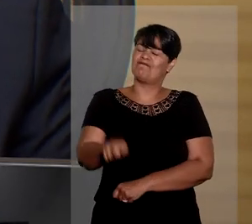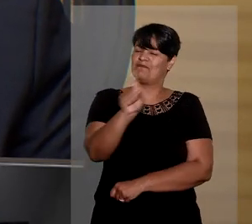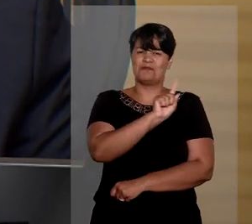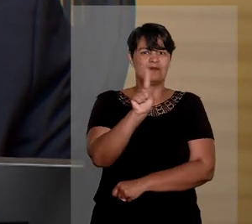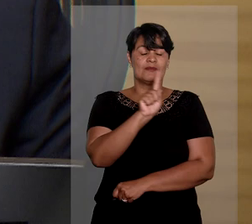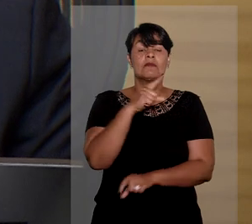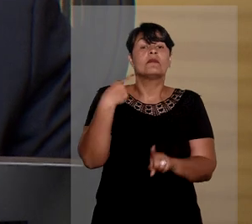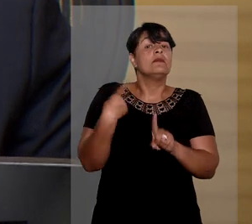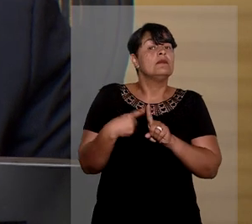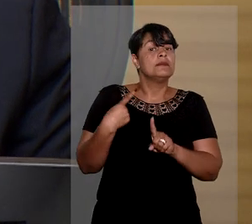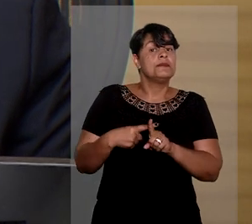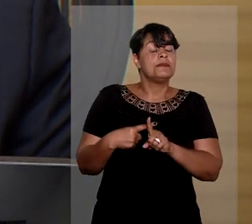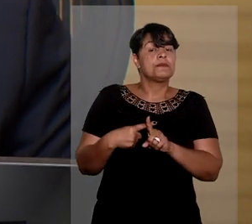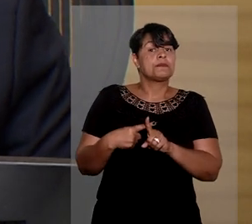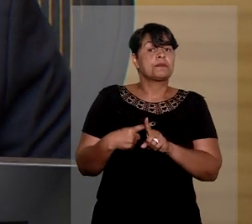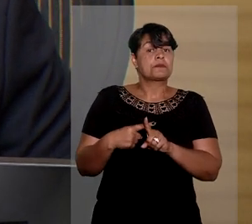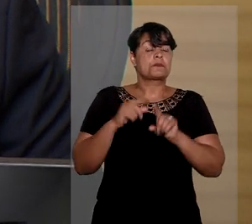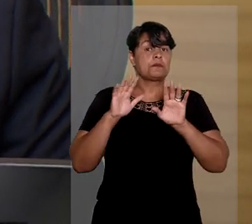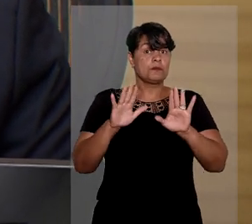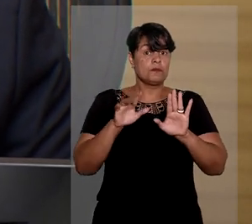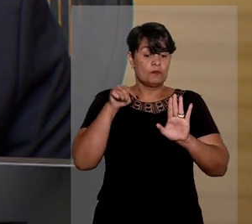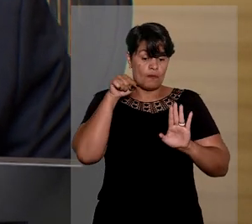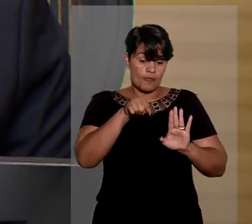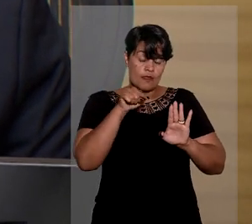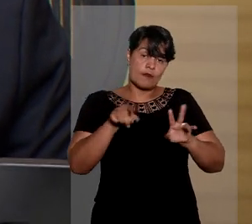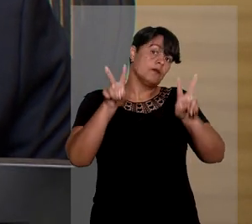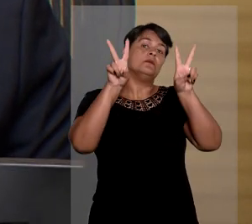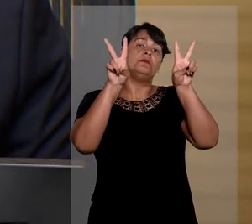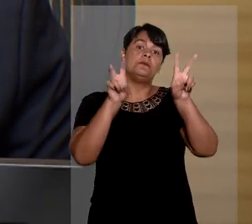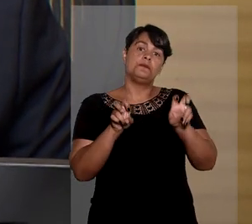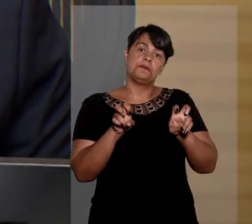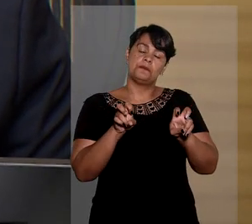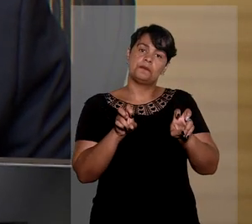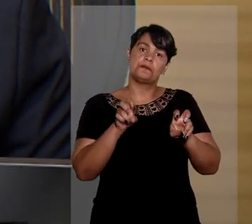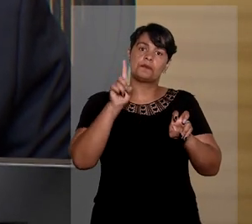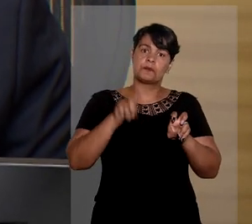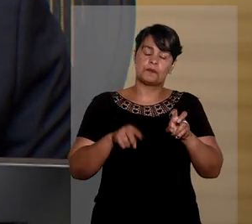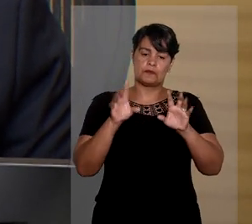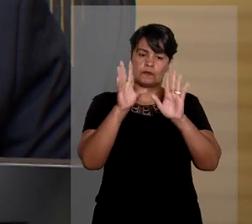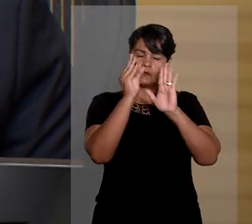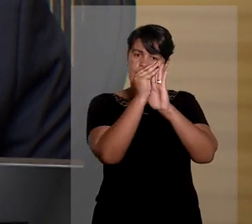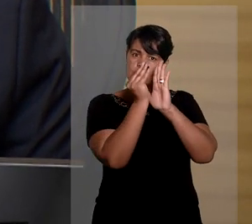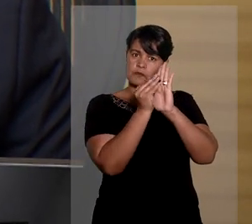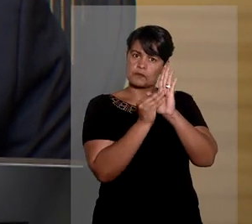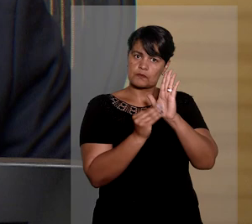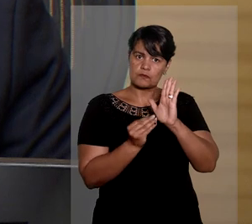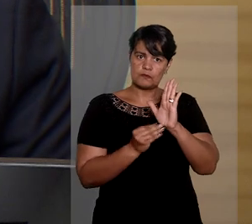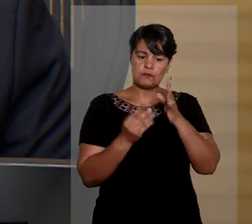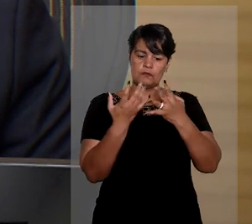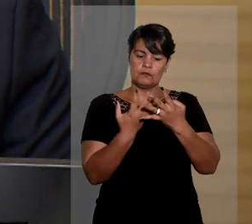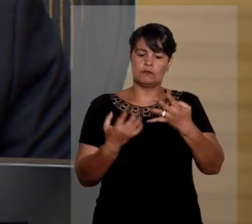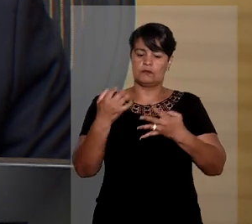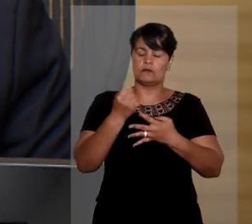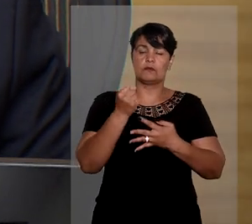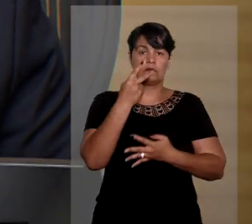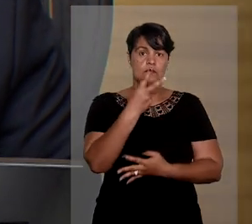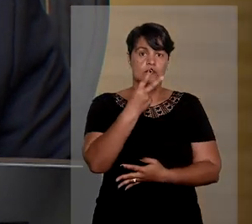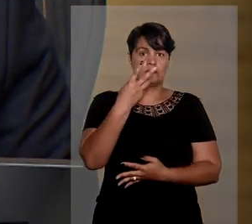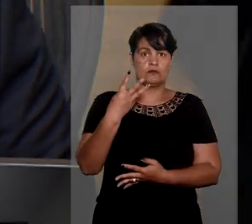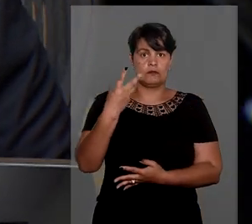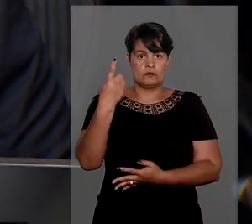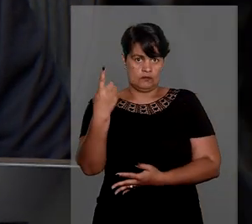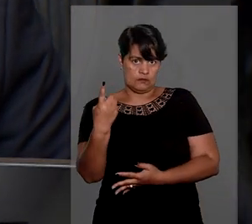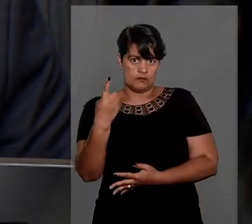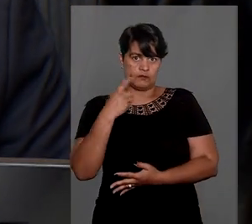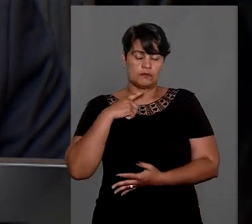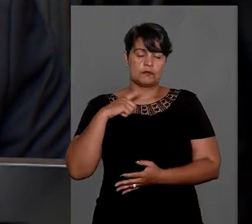considerando que o conteúdo da súmula 231 reflete o que está também